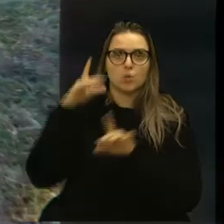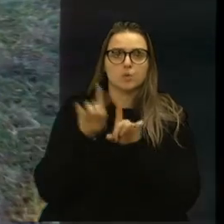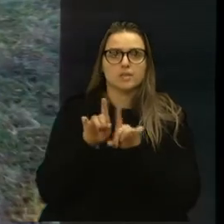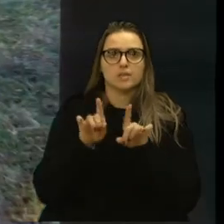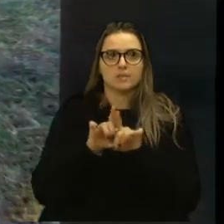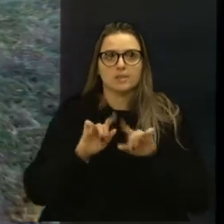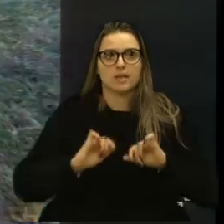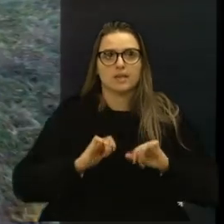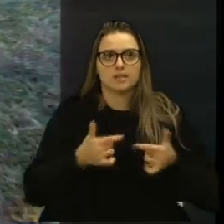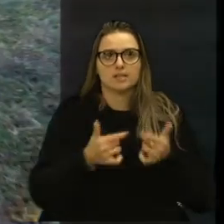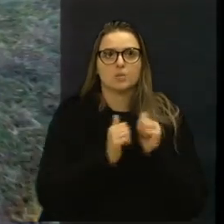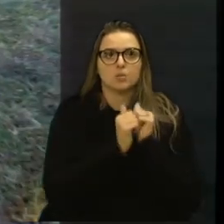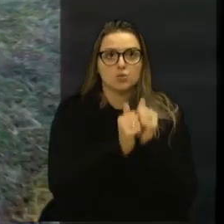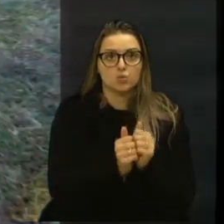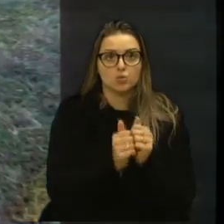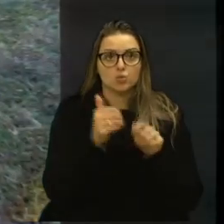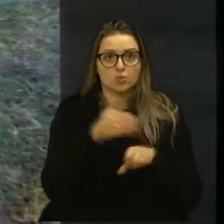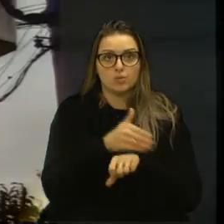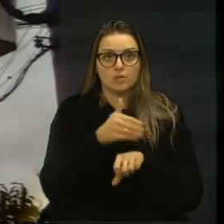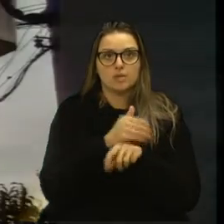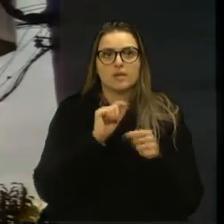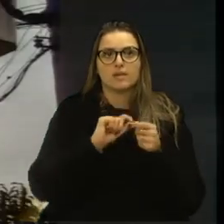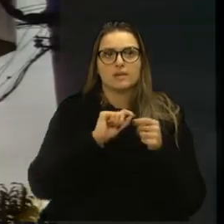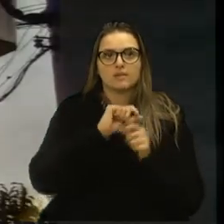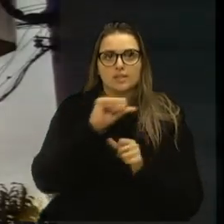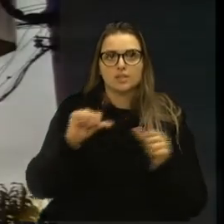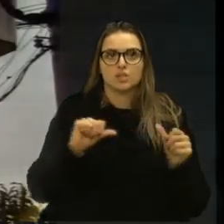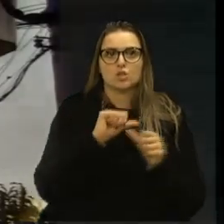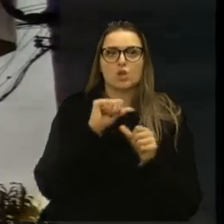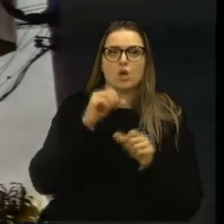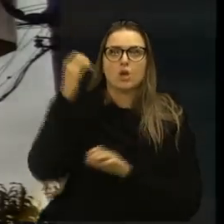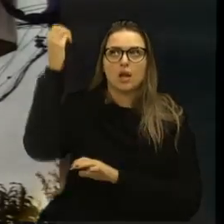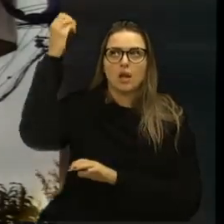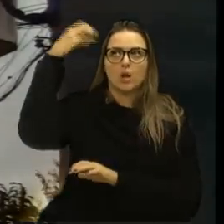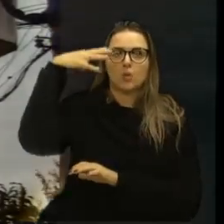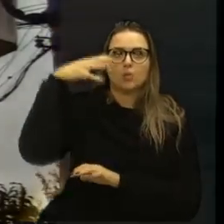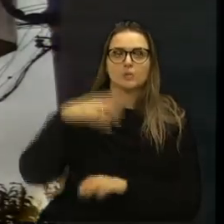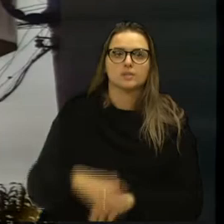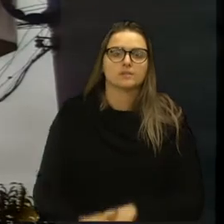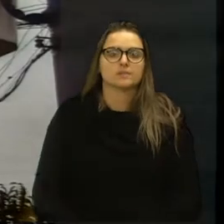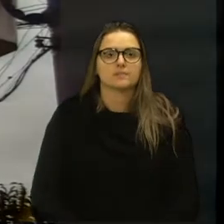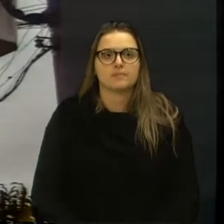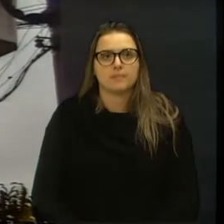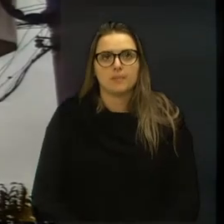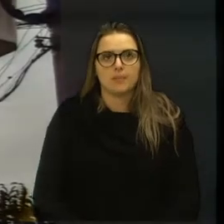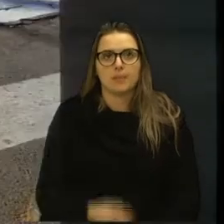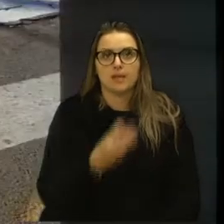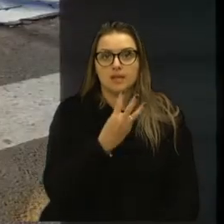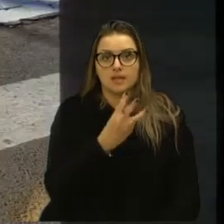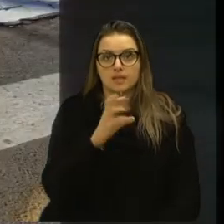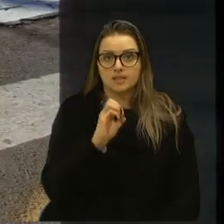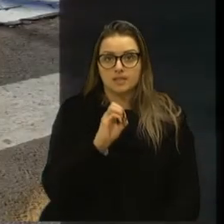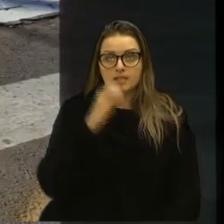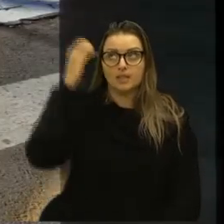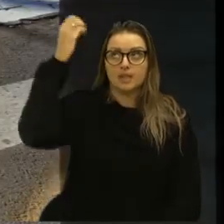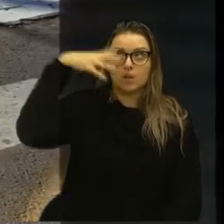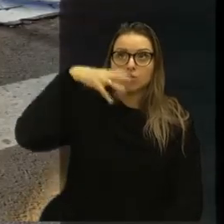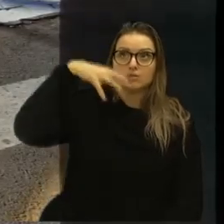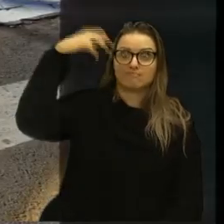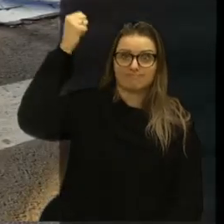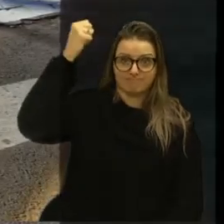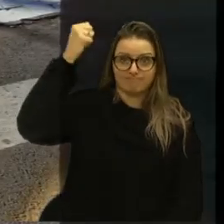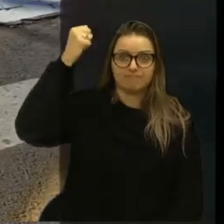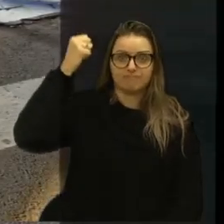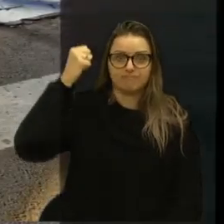ação, aonde fez troca de lâmpada, trocou aí 30 lâmpadas que estavam queimadas,